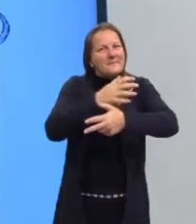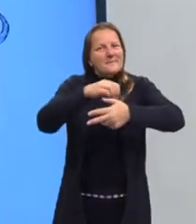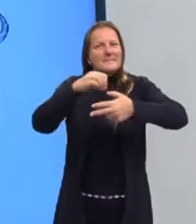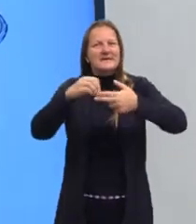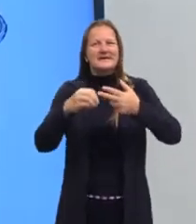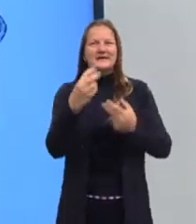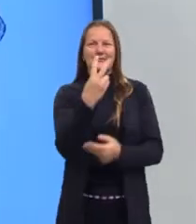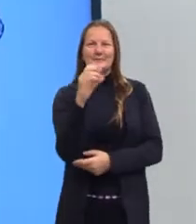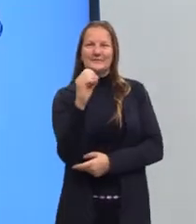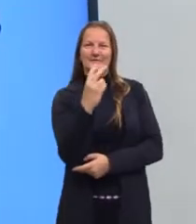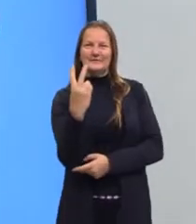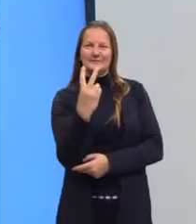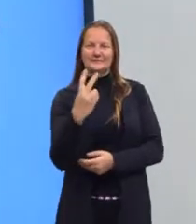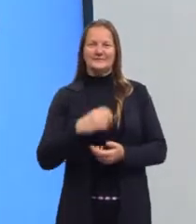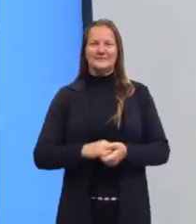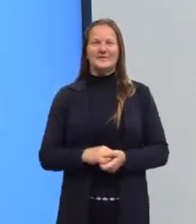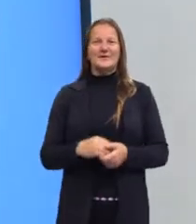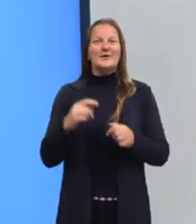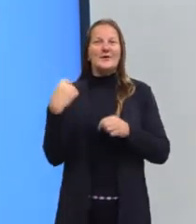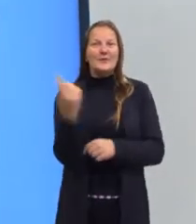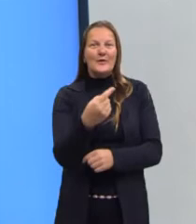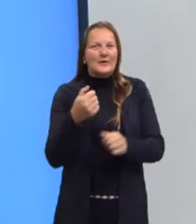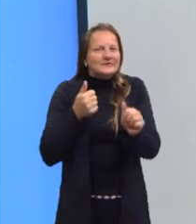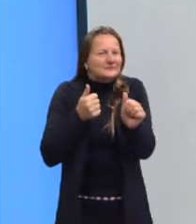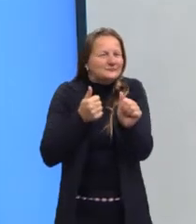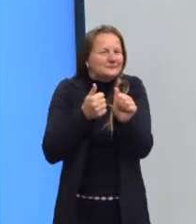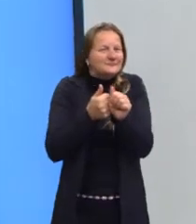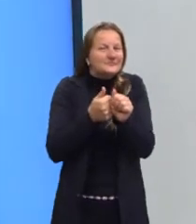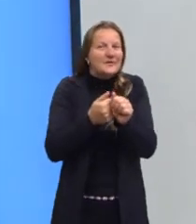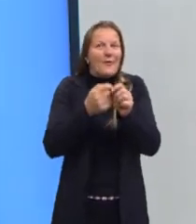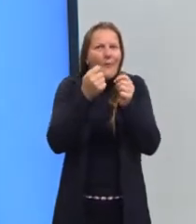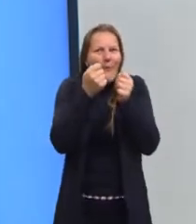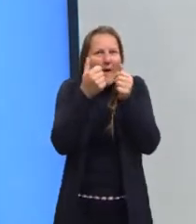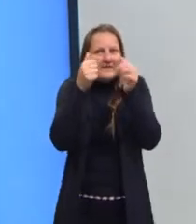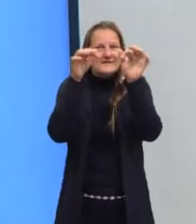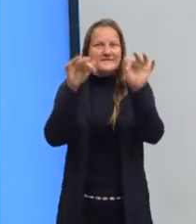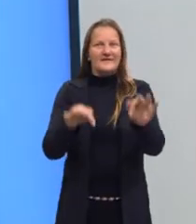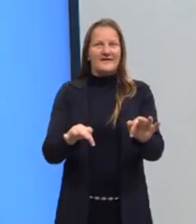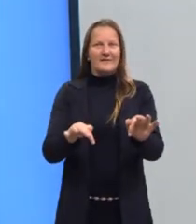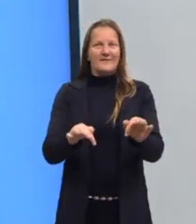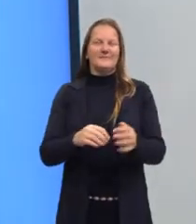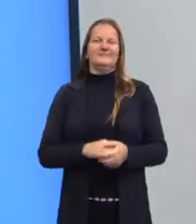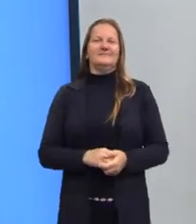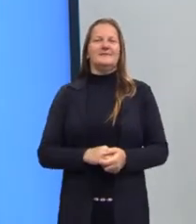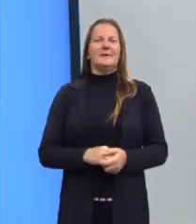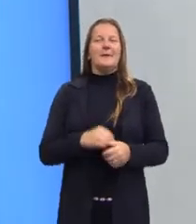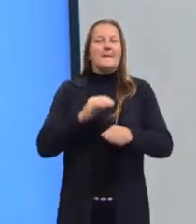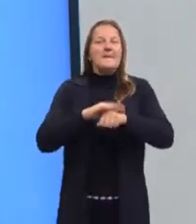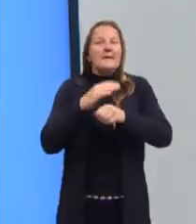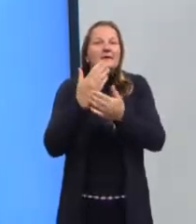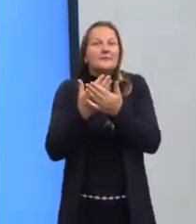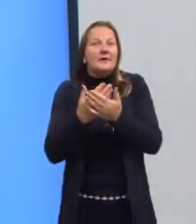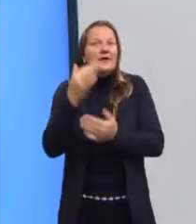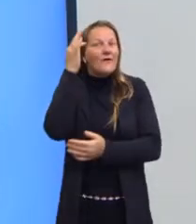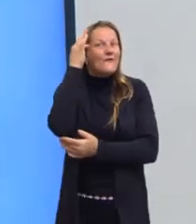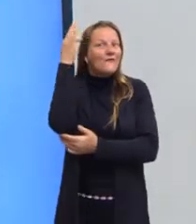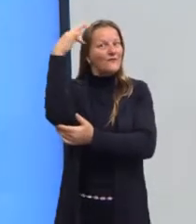2022. Nós já nos aproximamos da reta final, estamos aqui para mais uma aula de